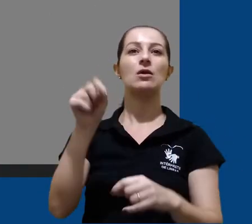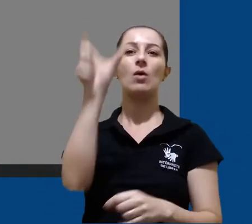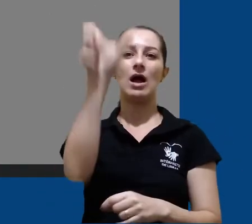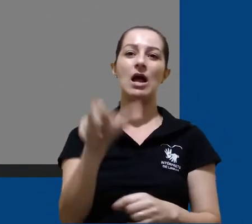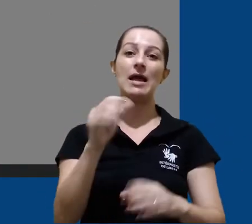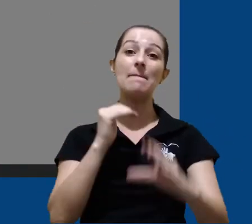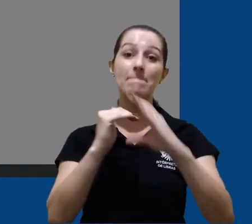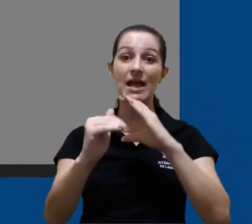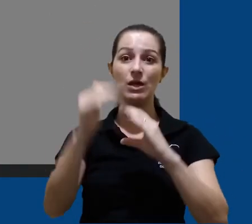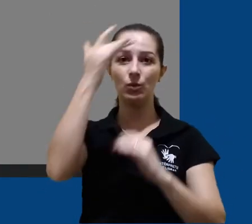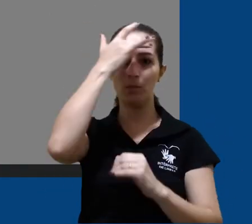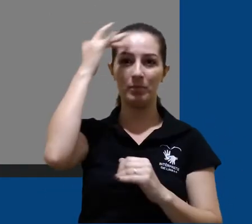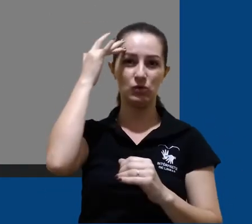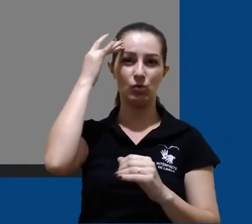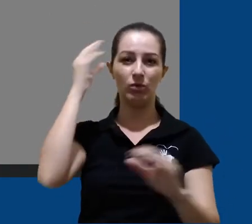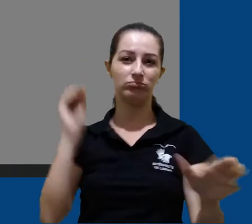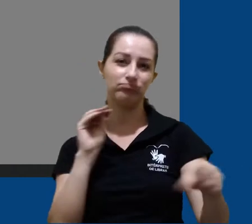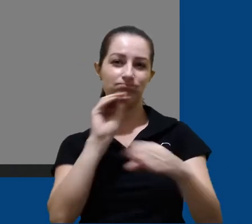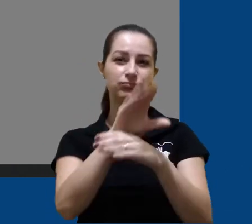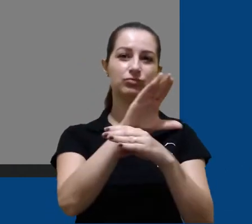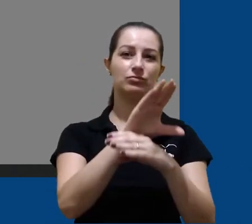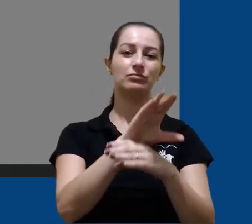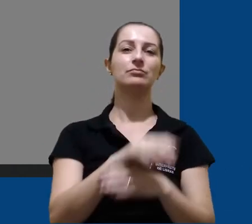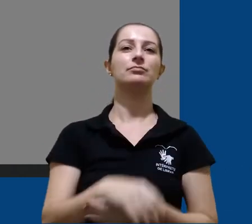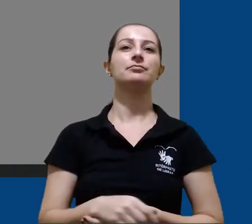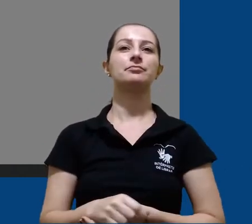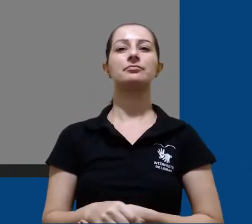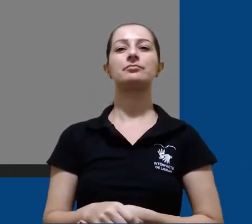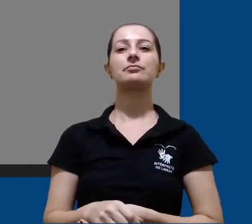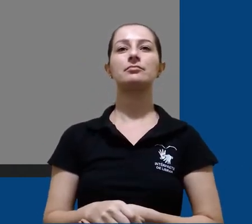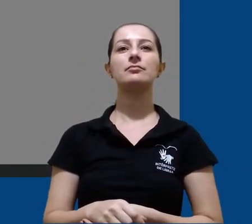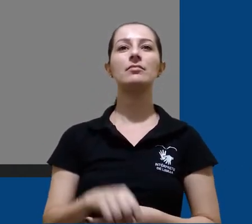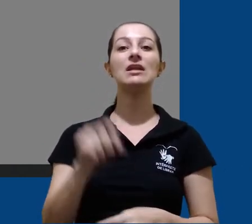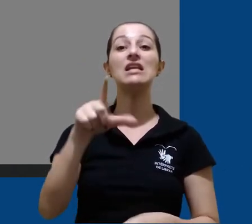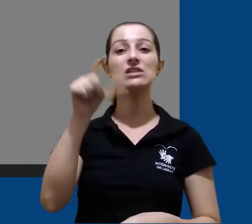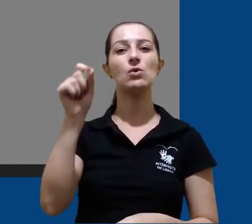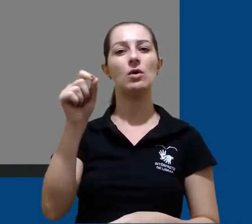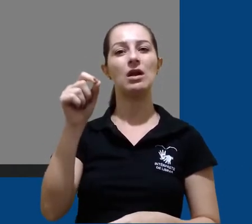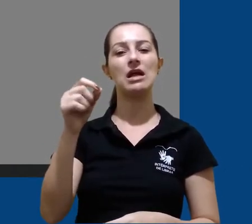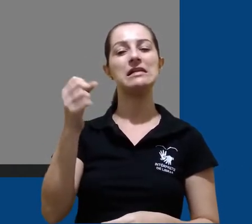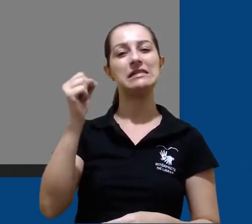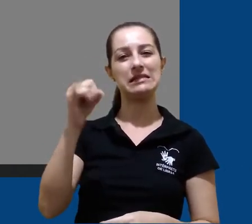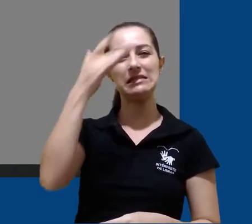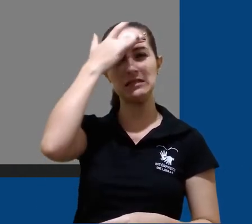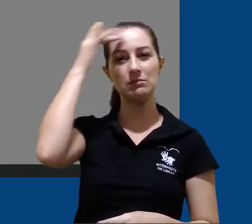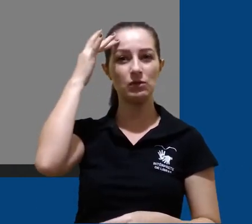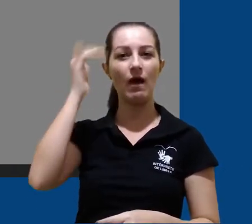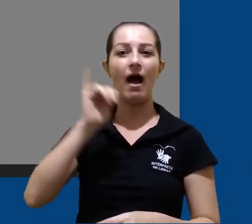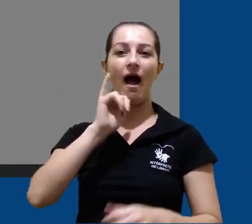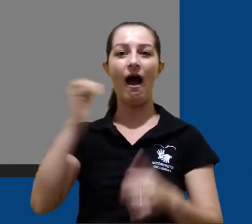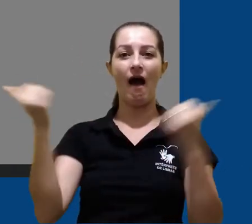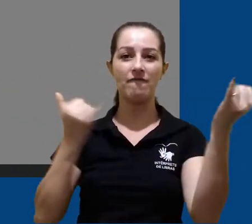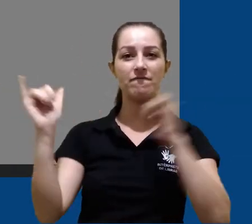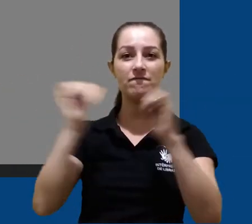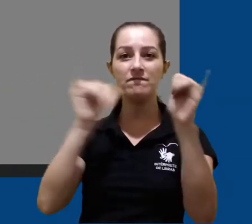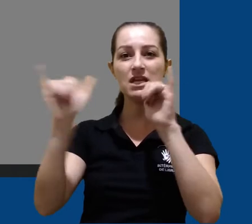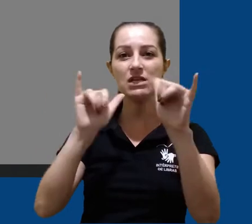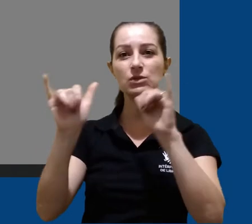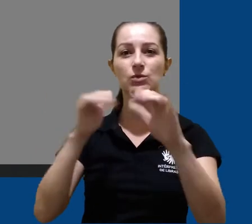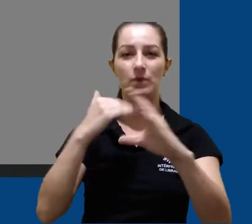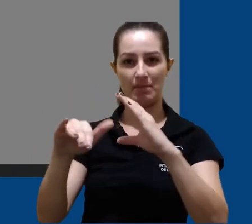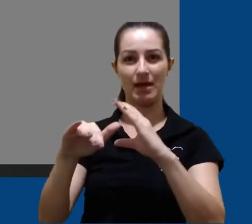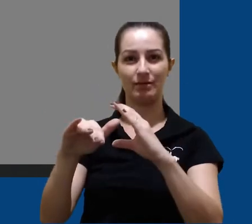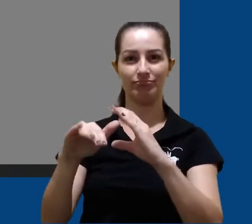digitamos o e-mail da pessoa que gostaríamos de convidar para a sala e escolhemos se vamos notificar essas pessoas por e-mail.